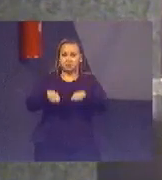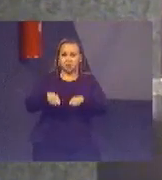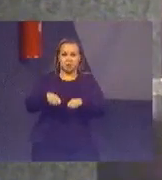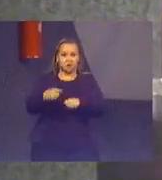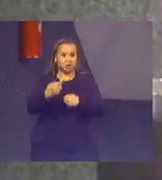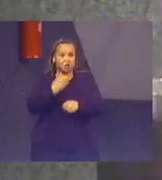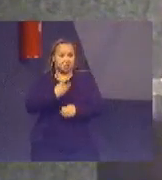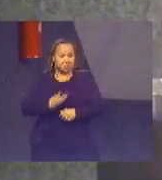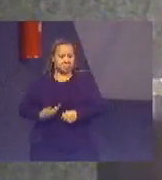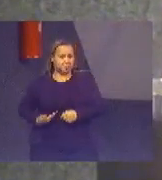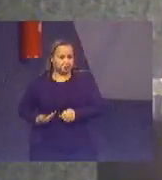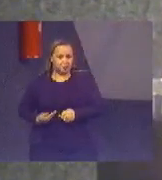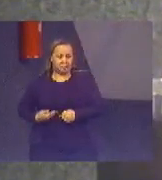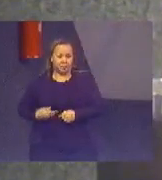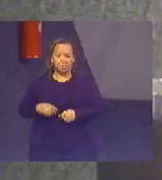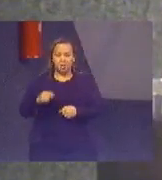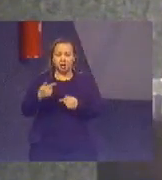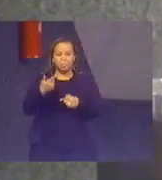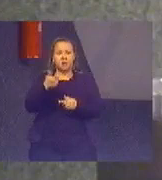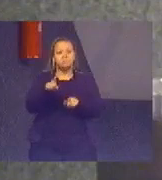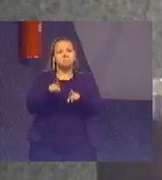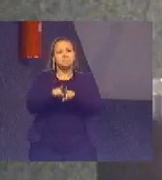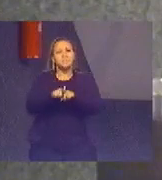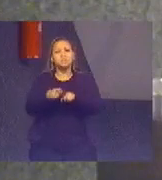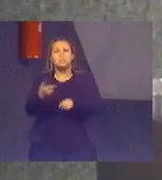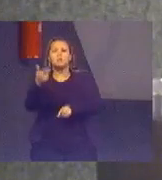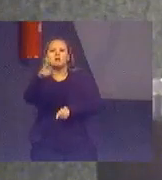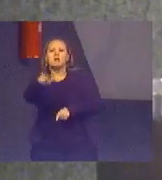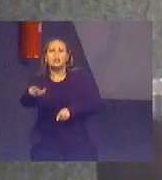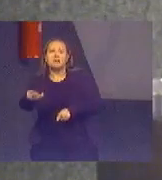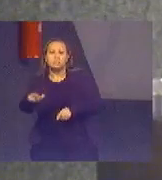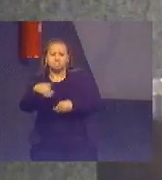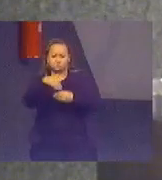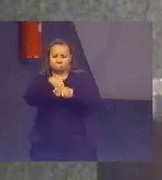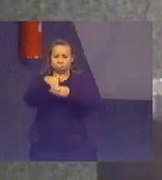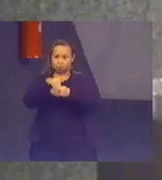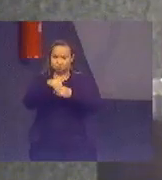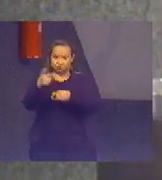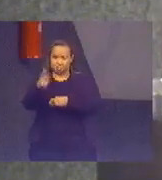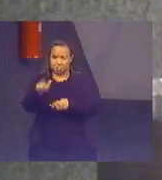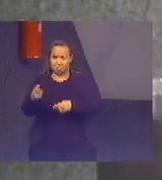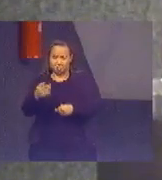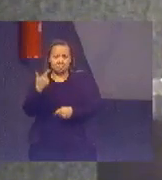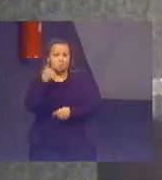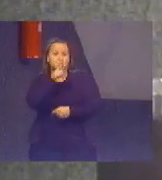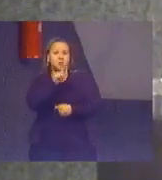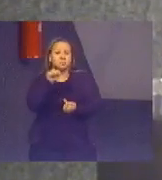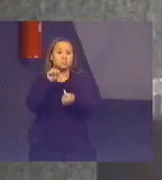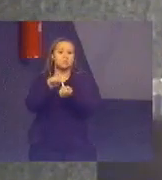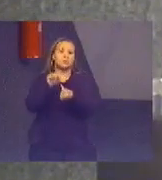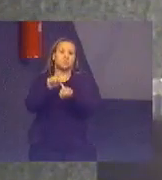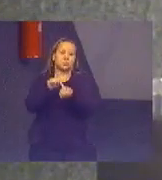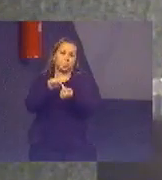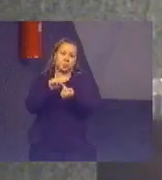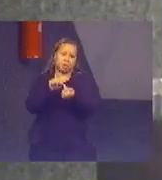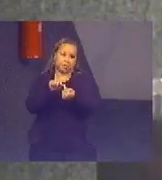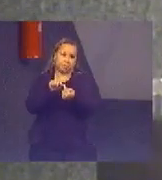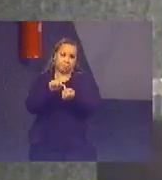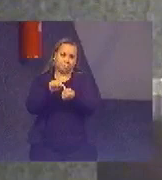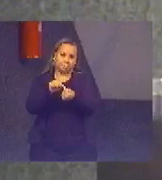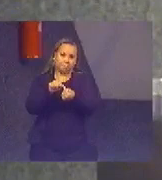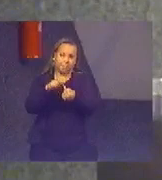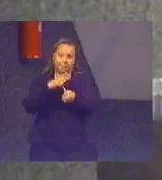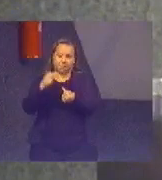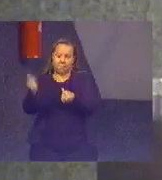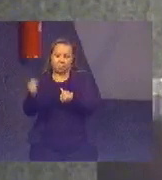mesmo que ele seja reeleito, sozinho, atingir esses objetivos de